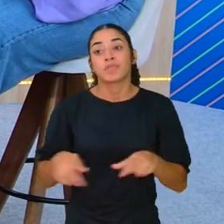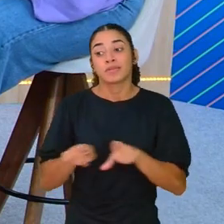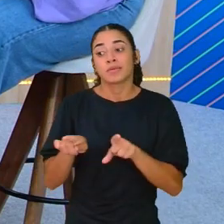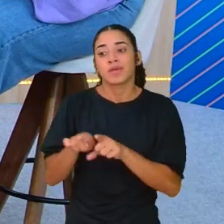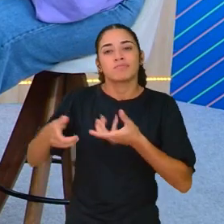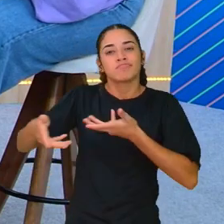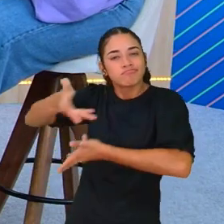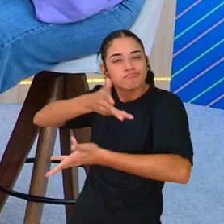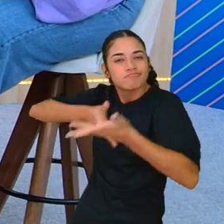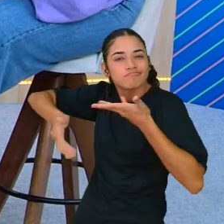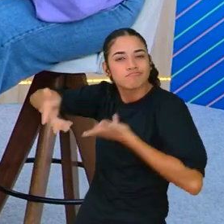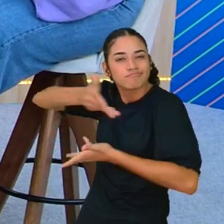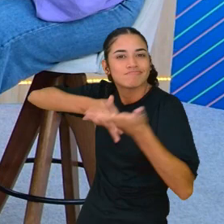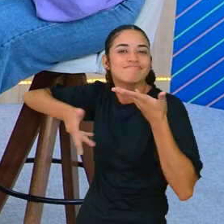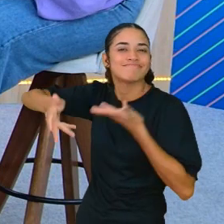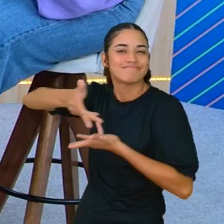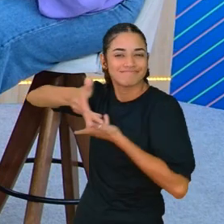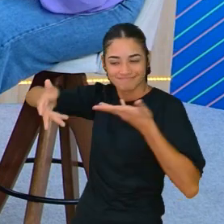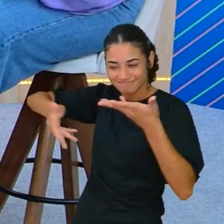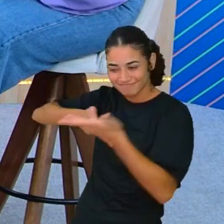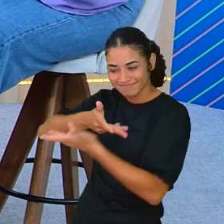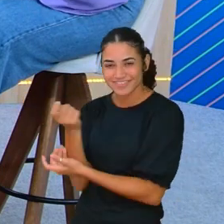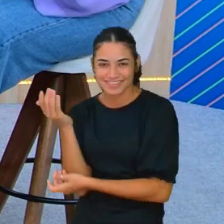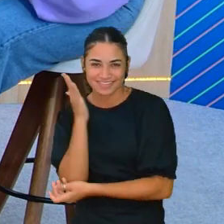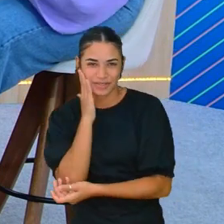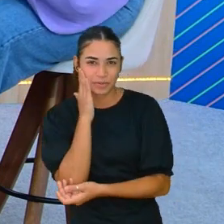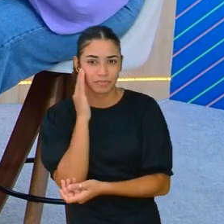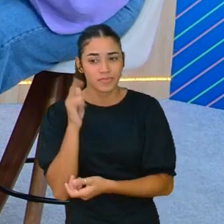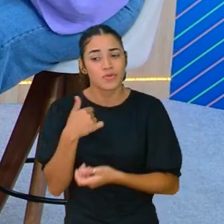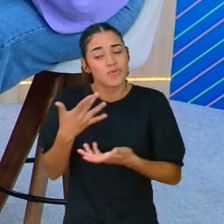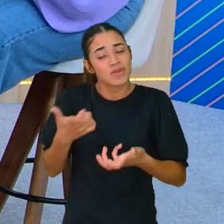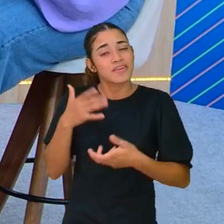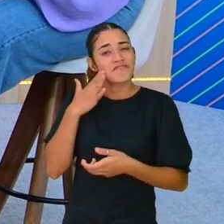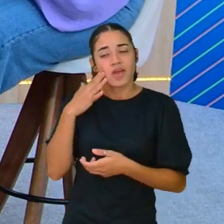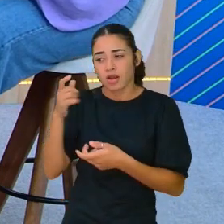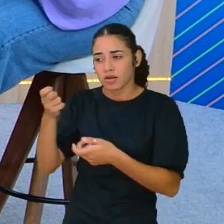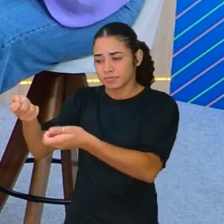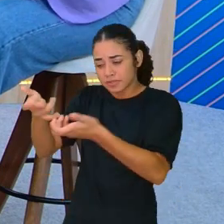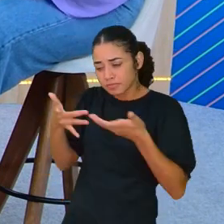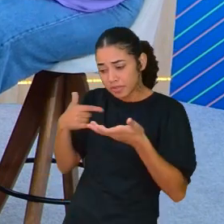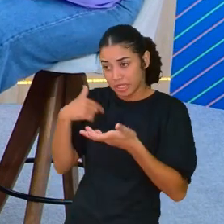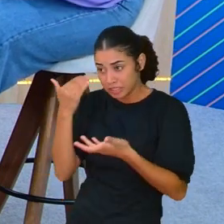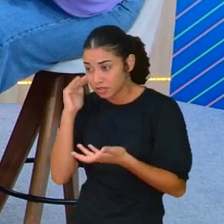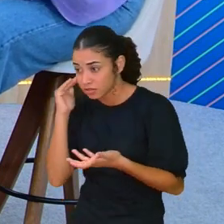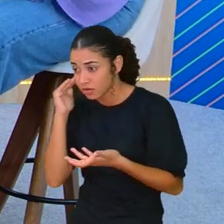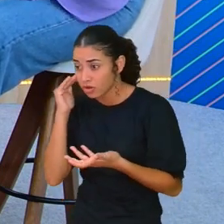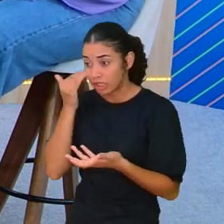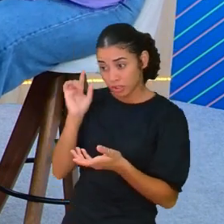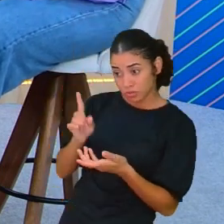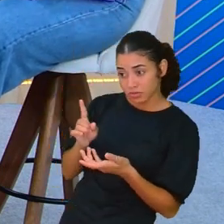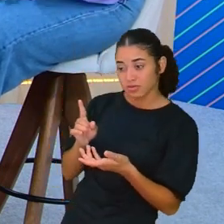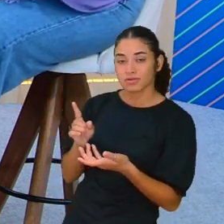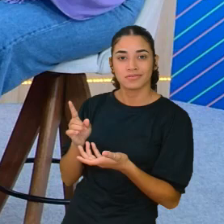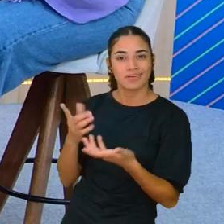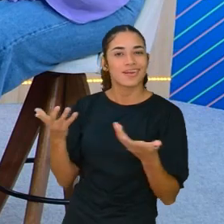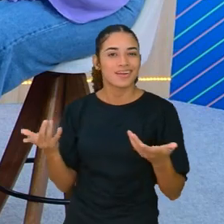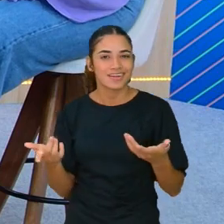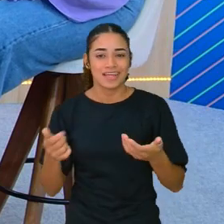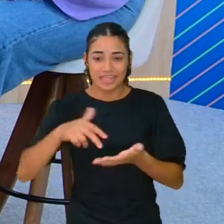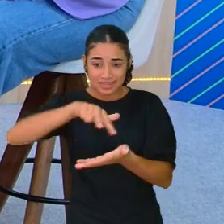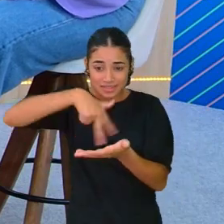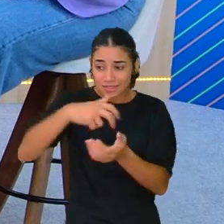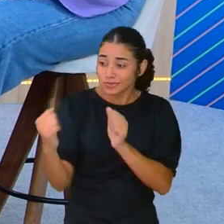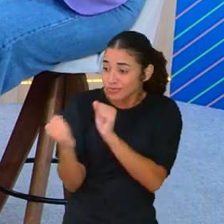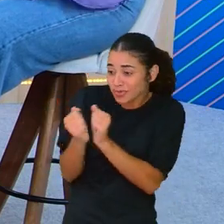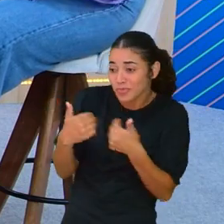comigo quando possível. Que ele diga se está entendendo ou não. Que ele dance comigo quando é aula